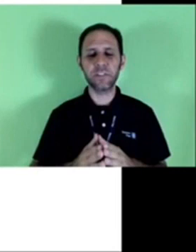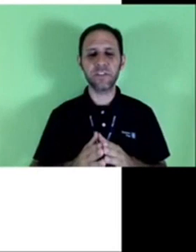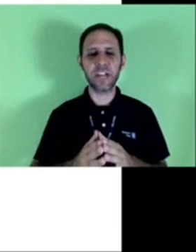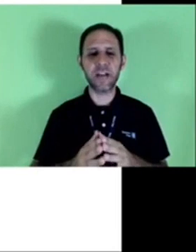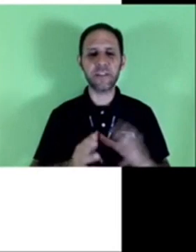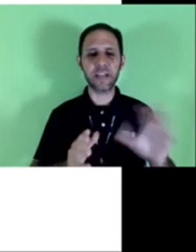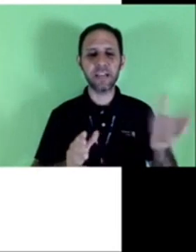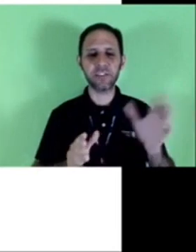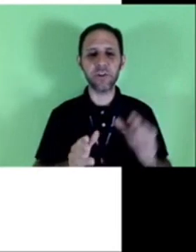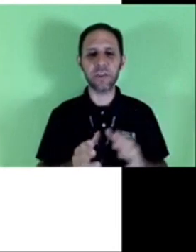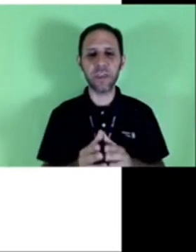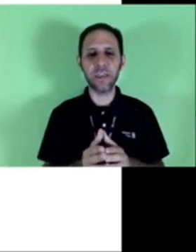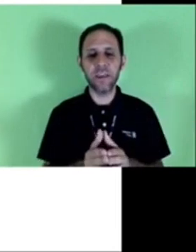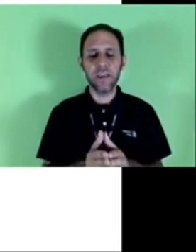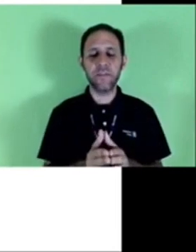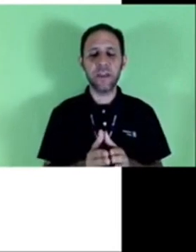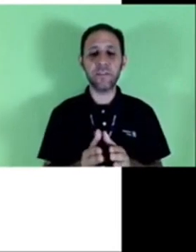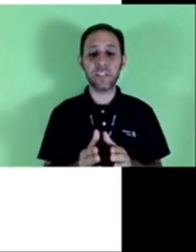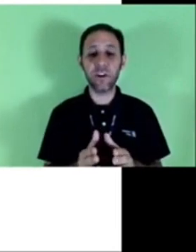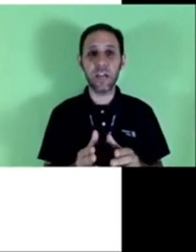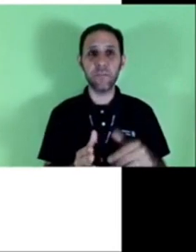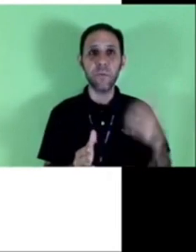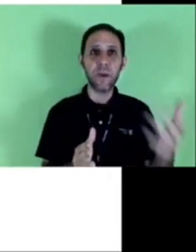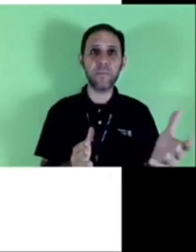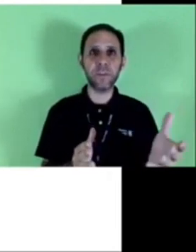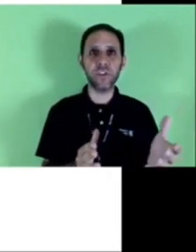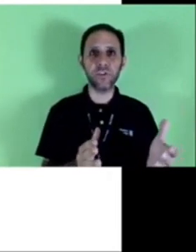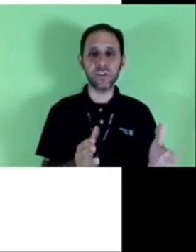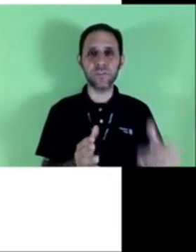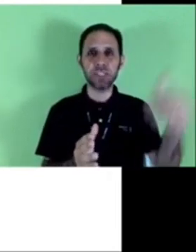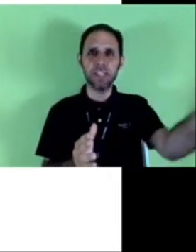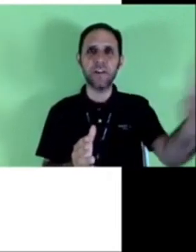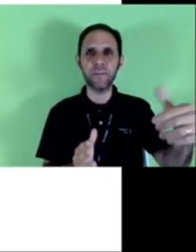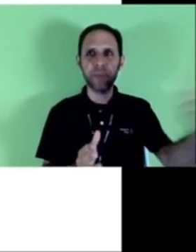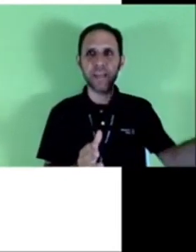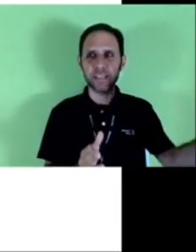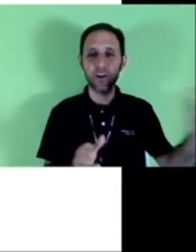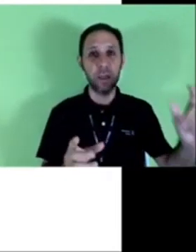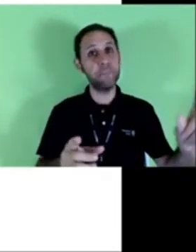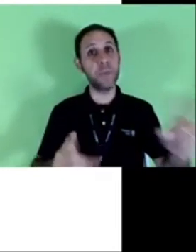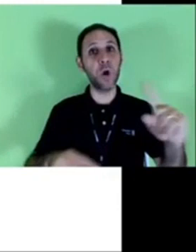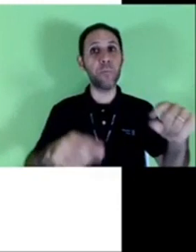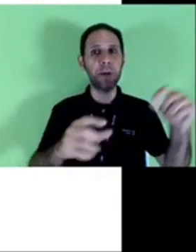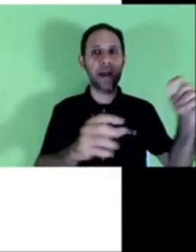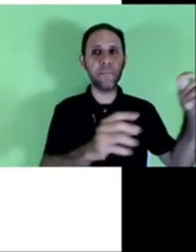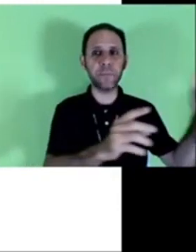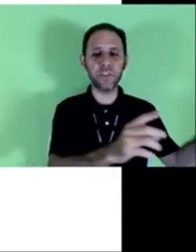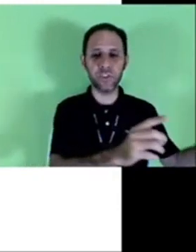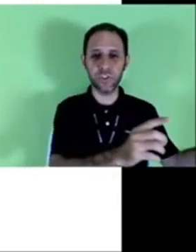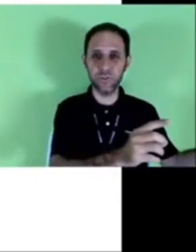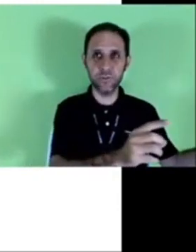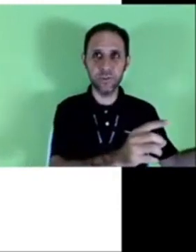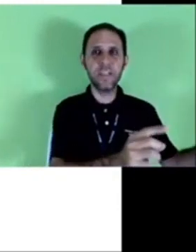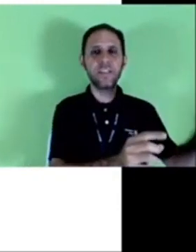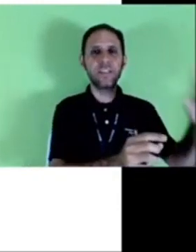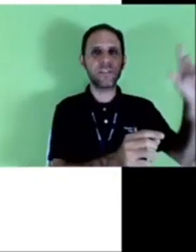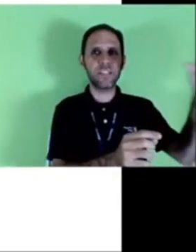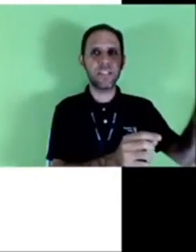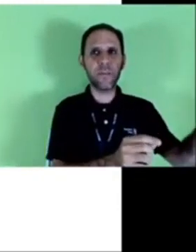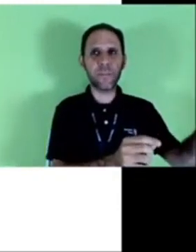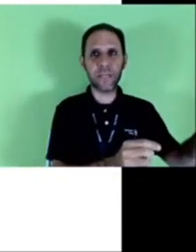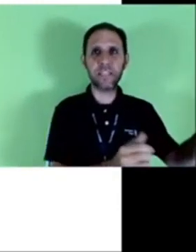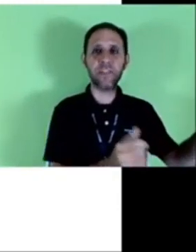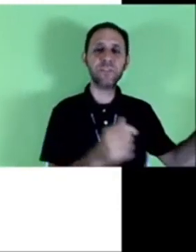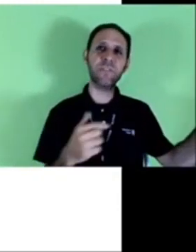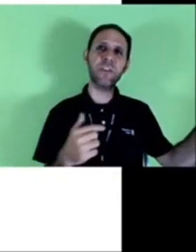E você chegava na casa de alguém e falava assim, olha, meu pai pediu se você não empresta. Olha, meu pai pediu se